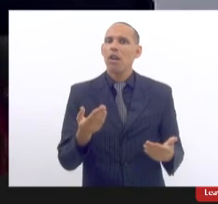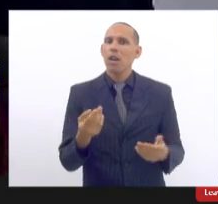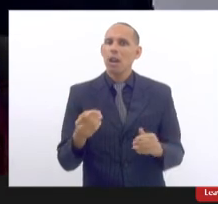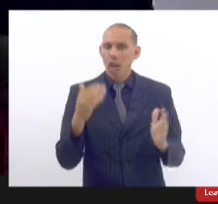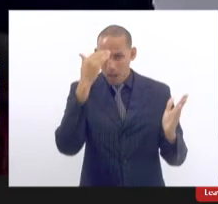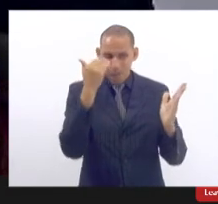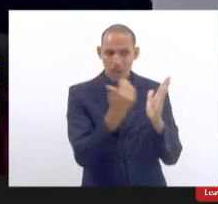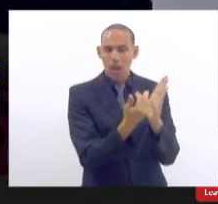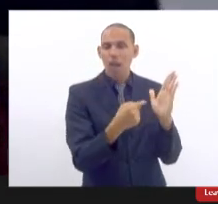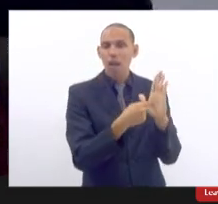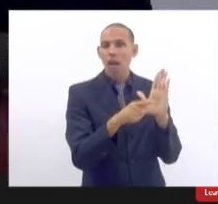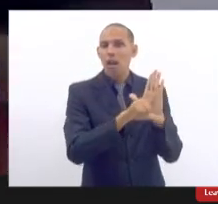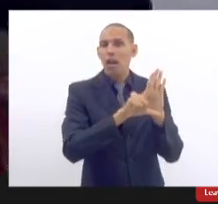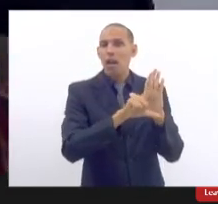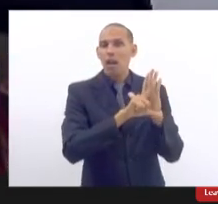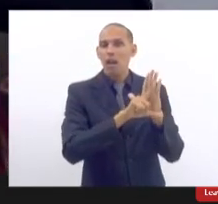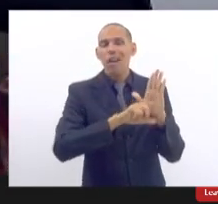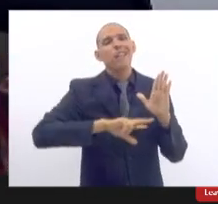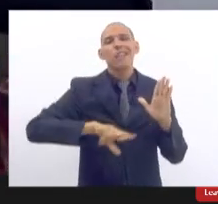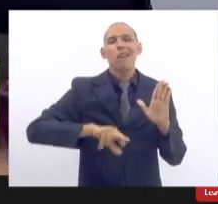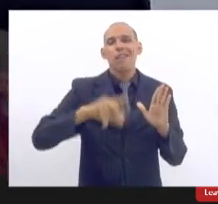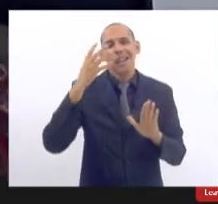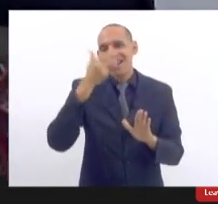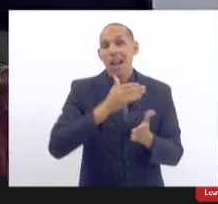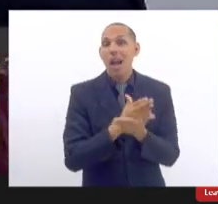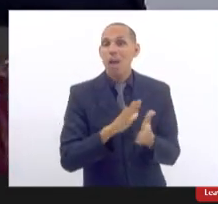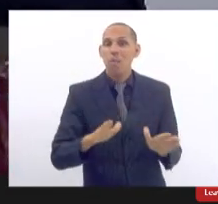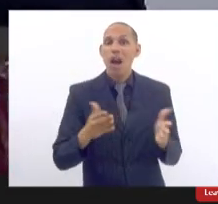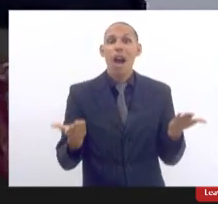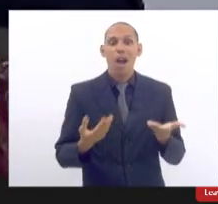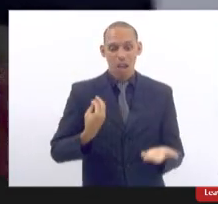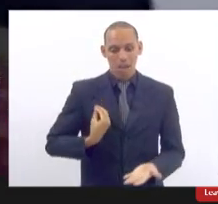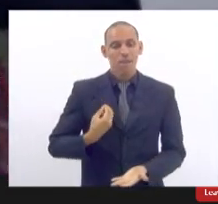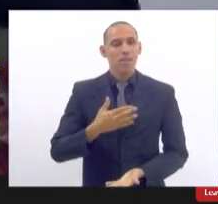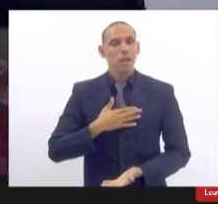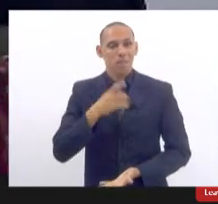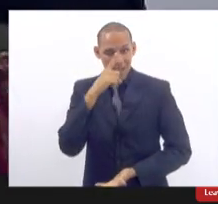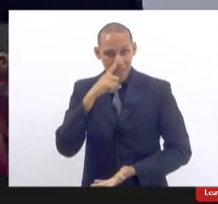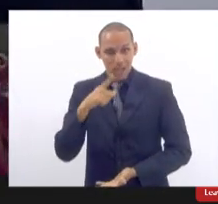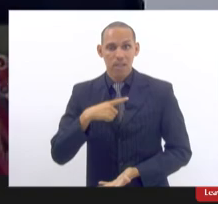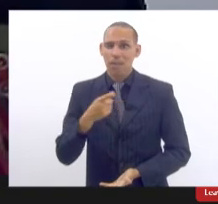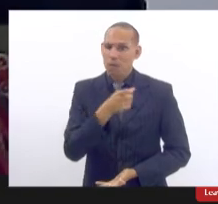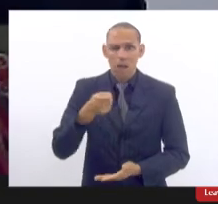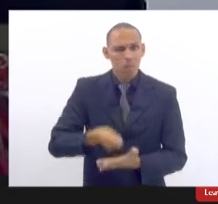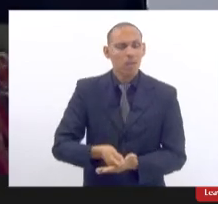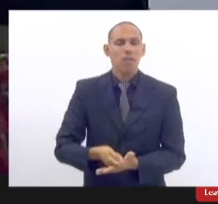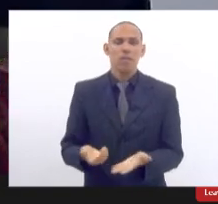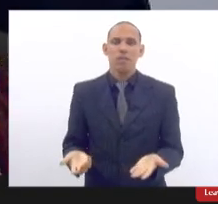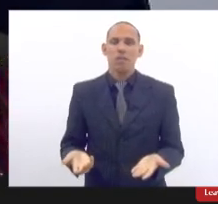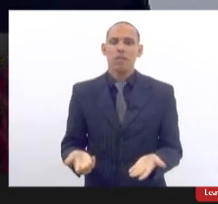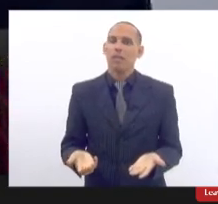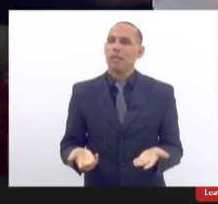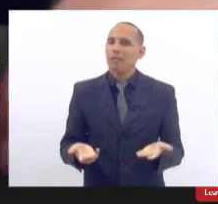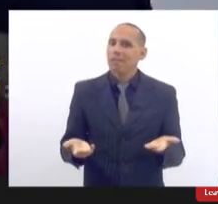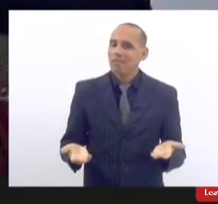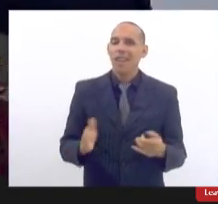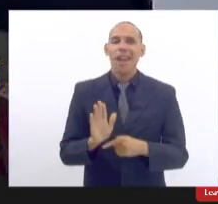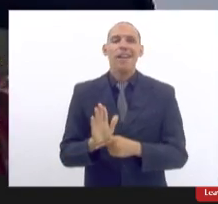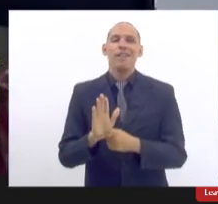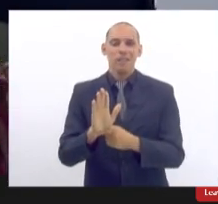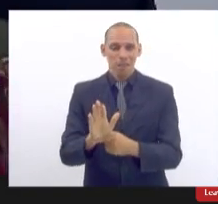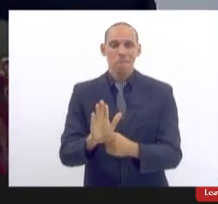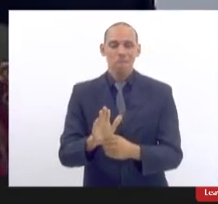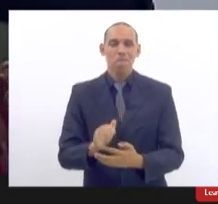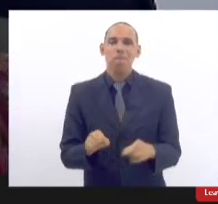está escrito aqui na lei isso não é mais estético a minha vida está em risco vocês são obrigados a fazer então isso vai ajudar